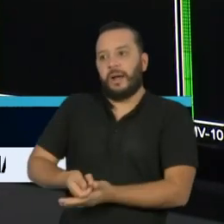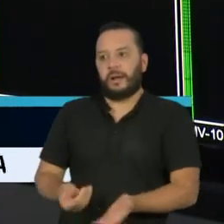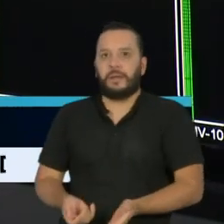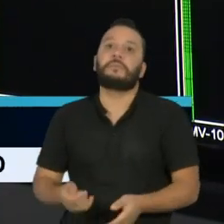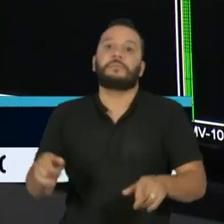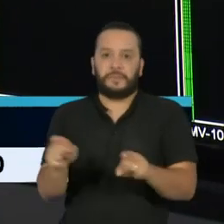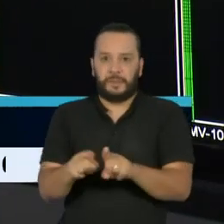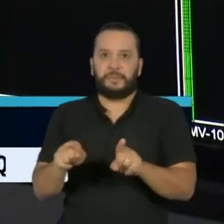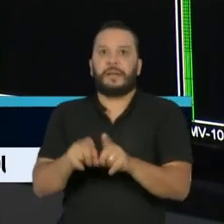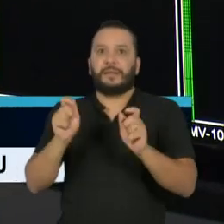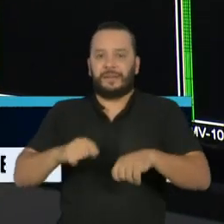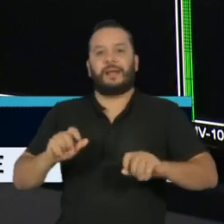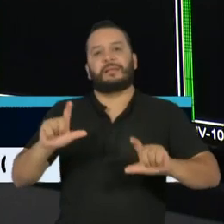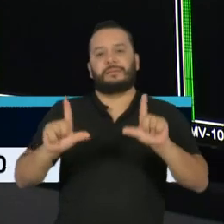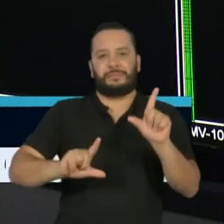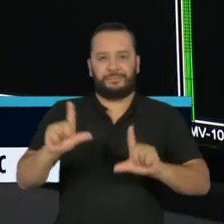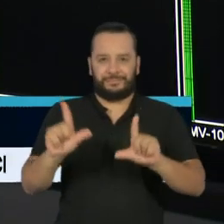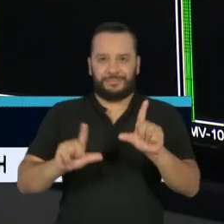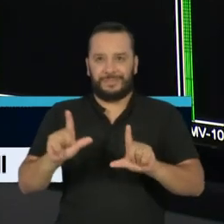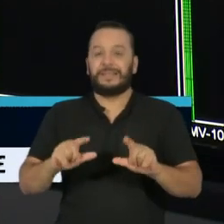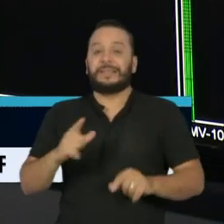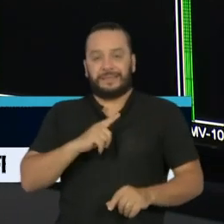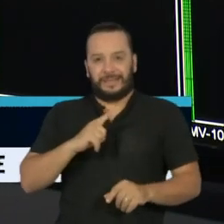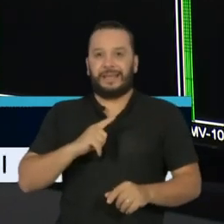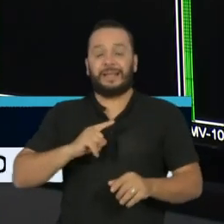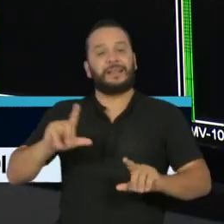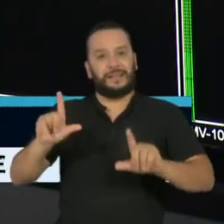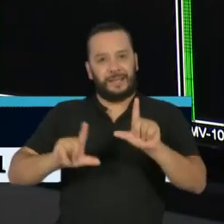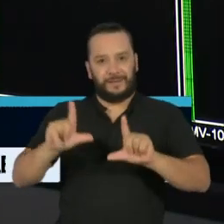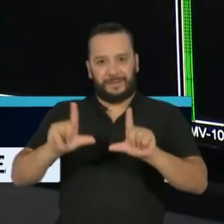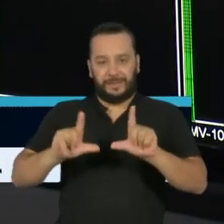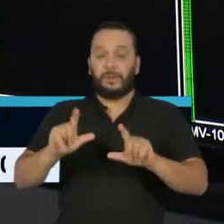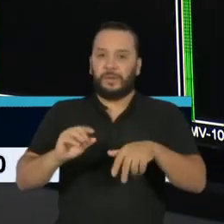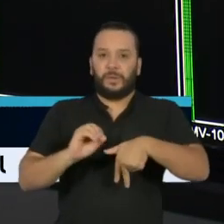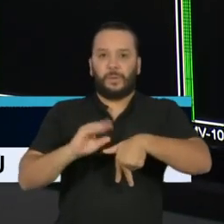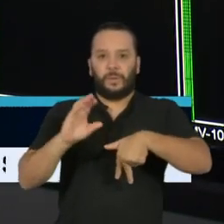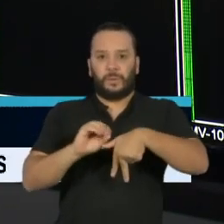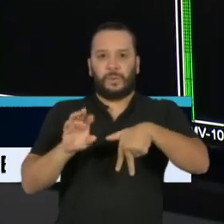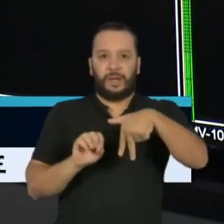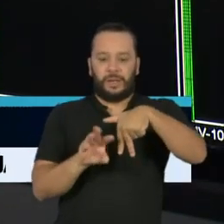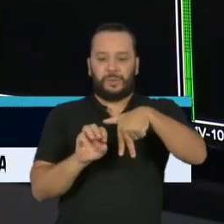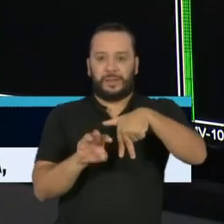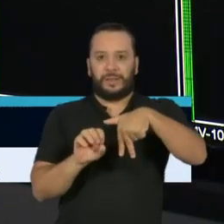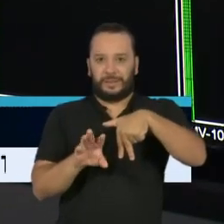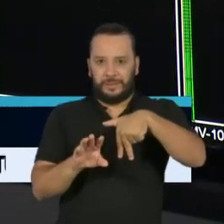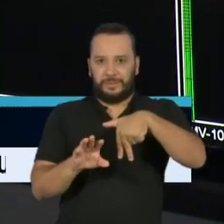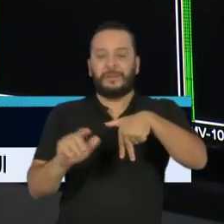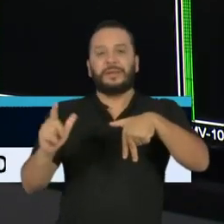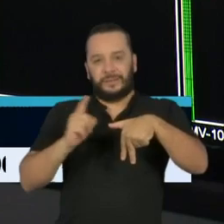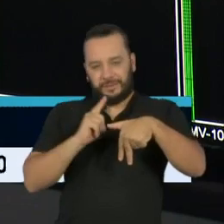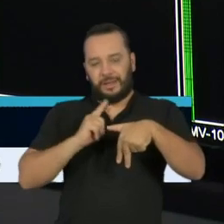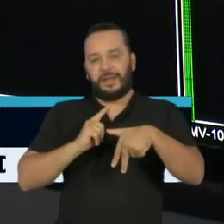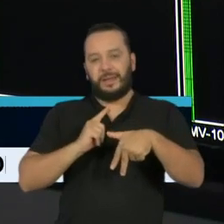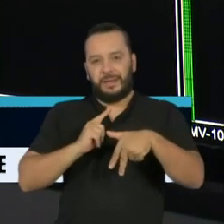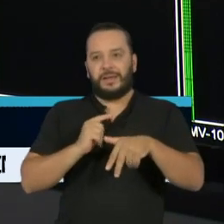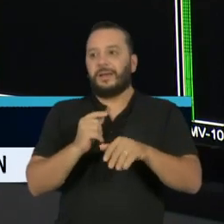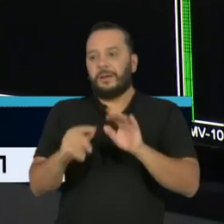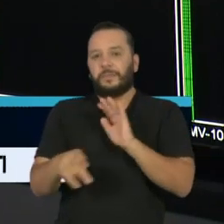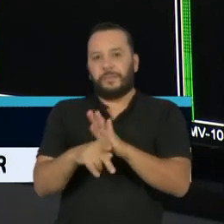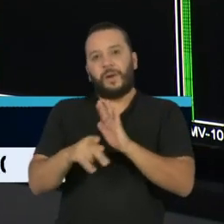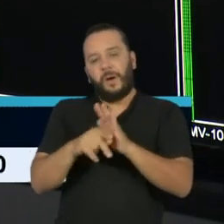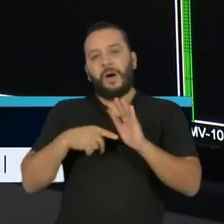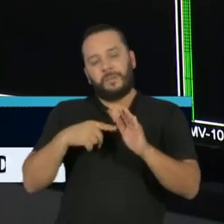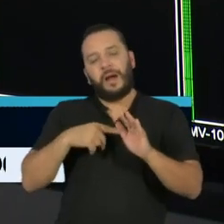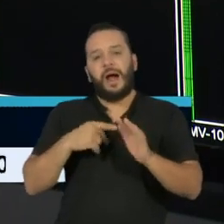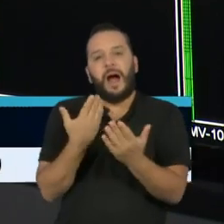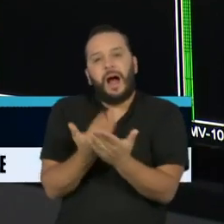às aulas pela TV. Um novo canal, a TV Cultura Educação, vai transmitir videoaulas ao vivo. Assim, vai